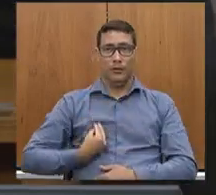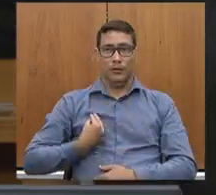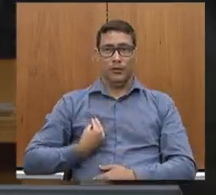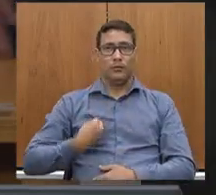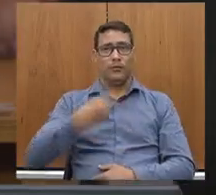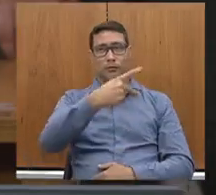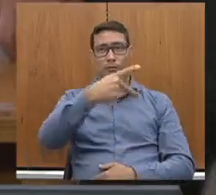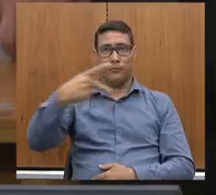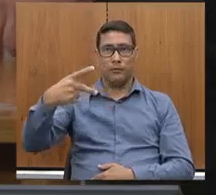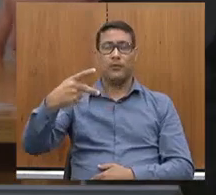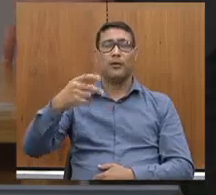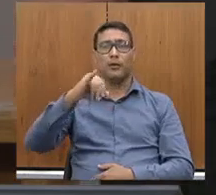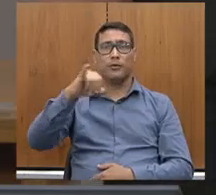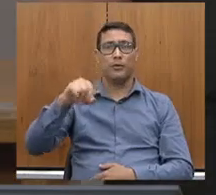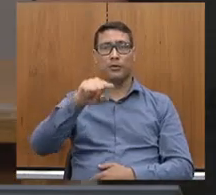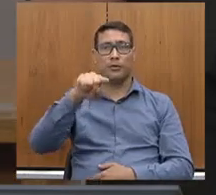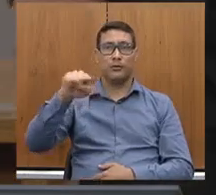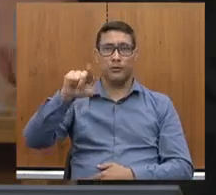João Leite, dessa sessão,